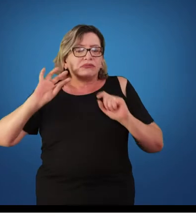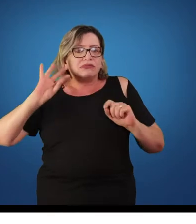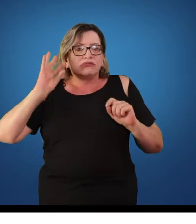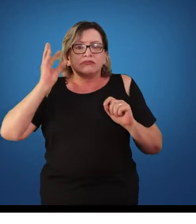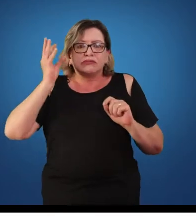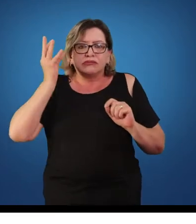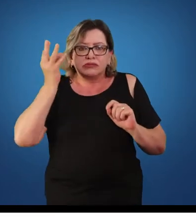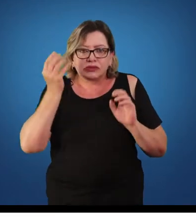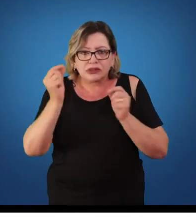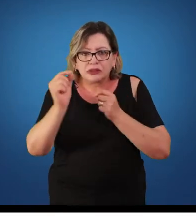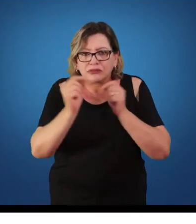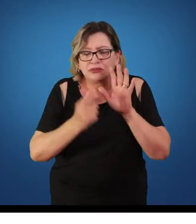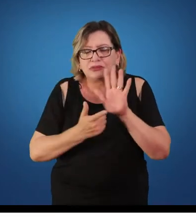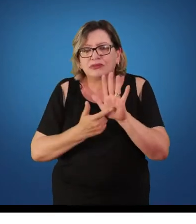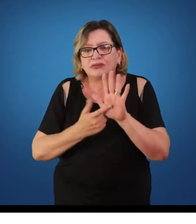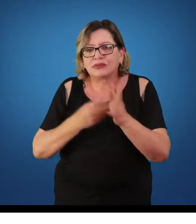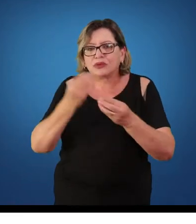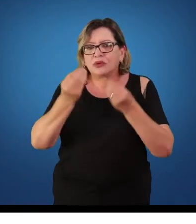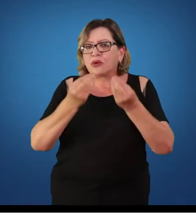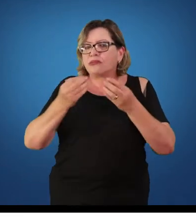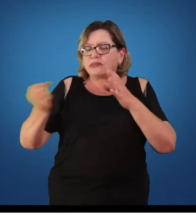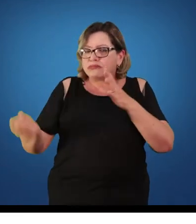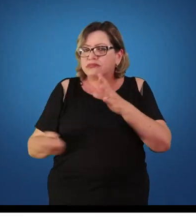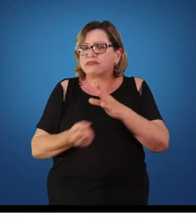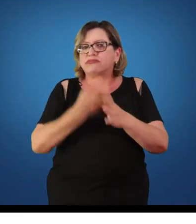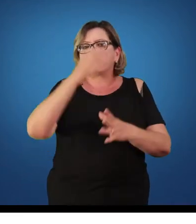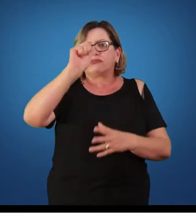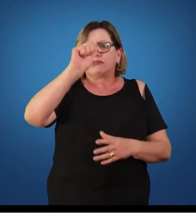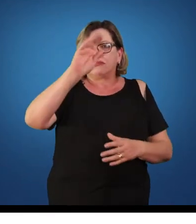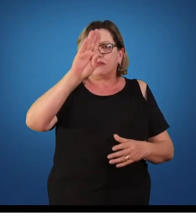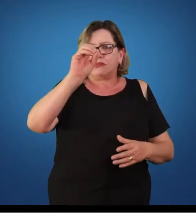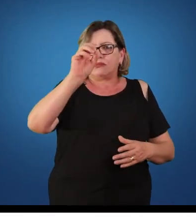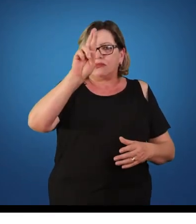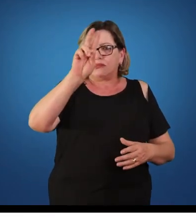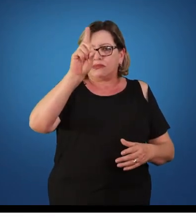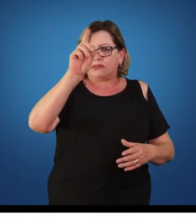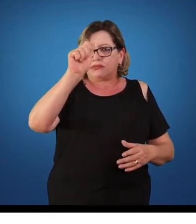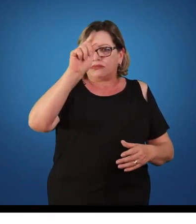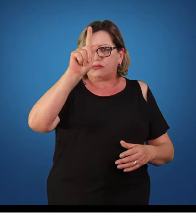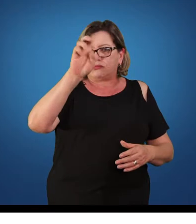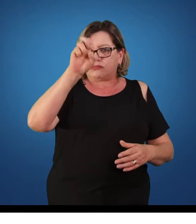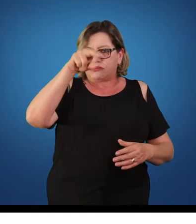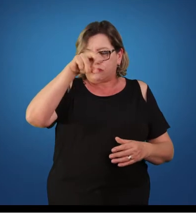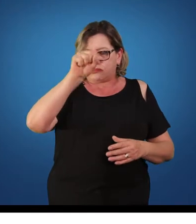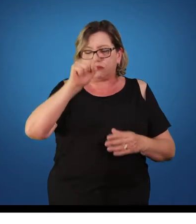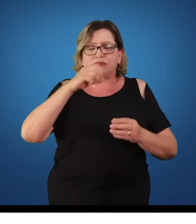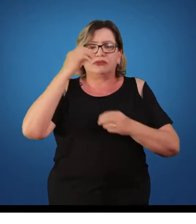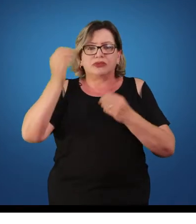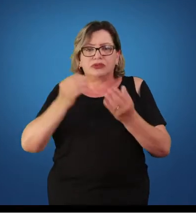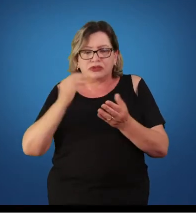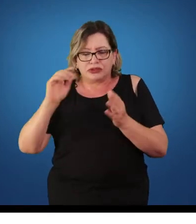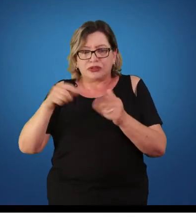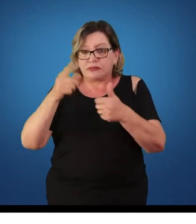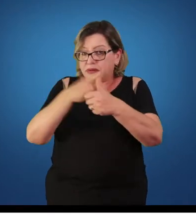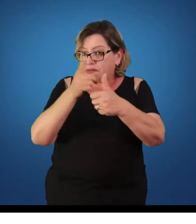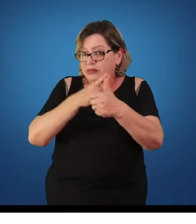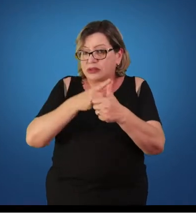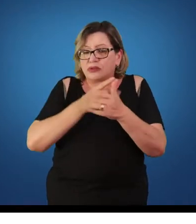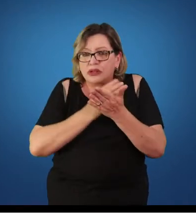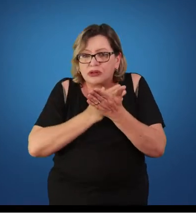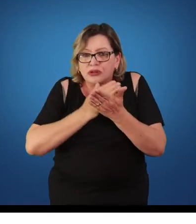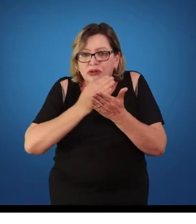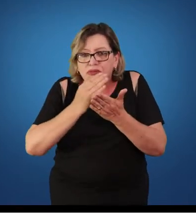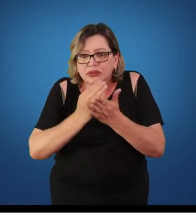criadas as abordagens pedagógicas da educação física. Um deles, a partir do momento em que criaram-se